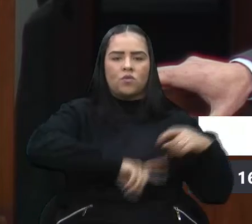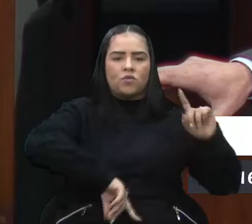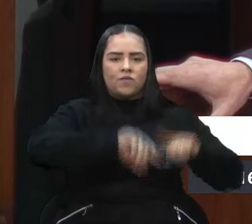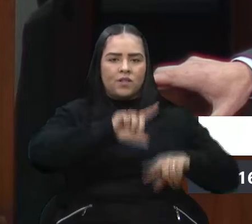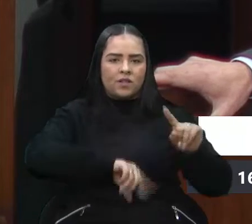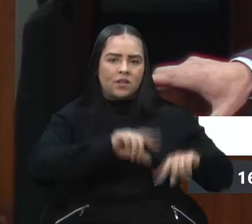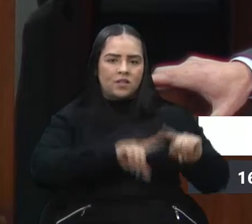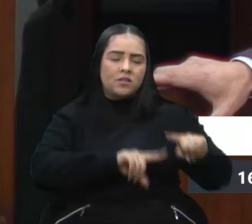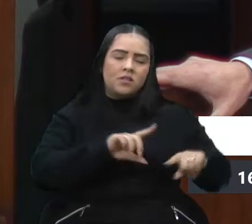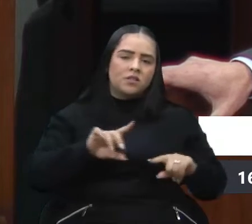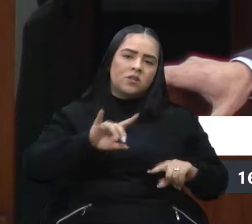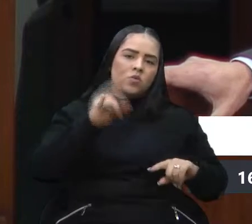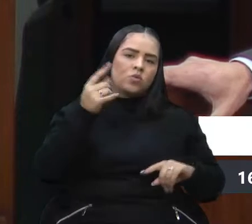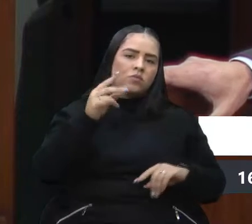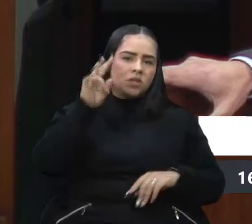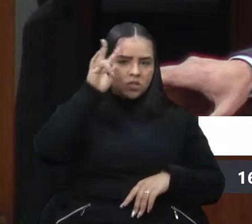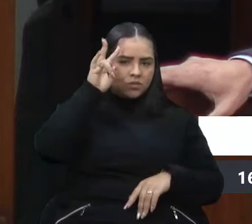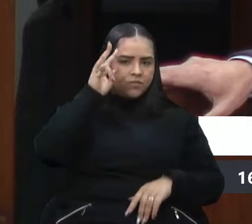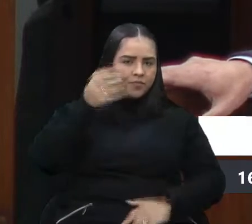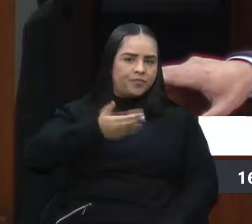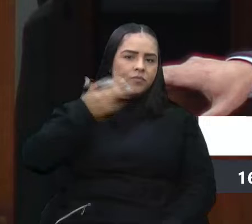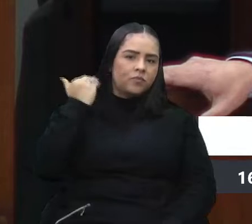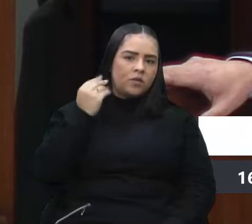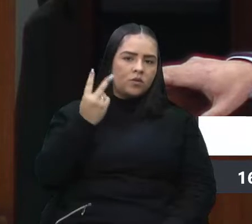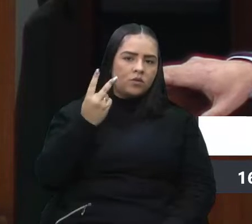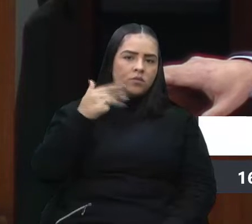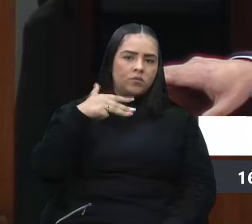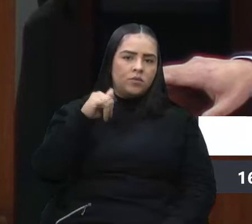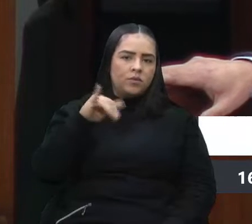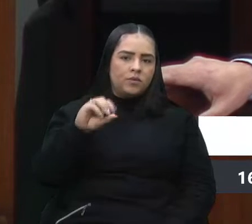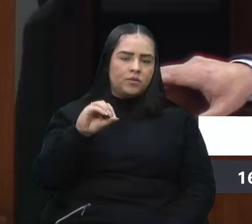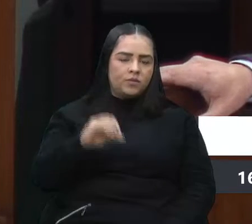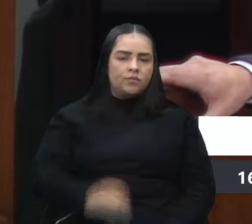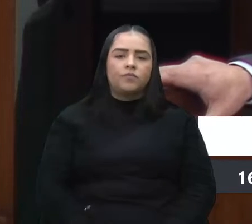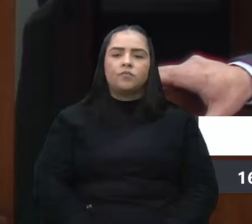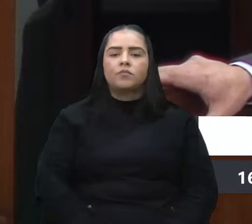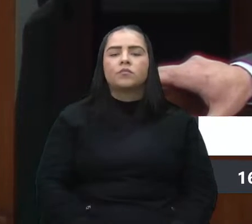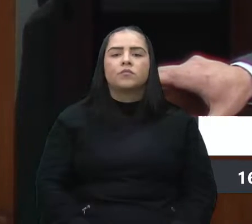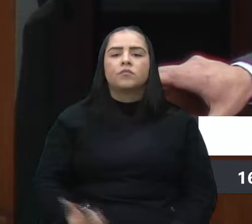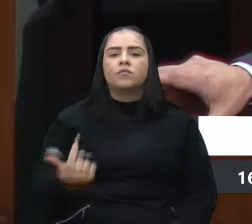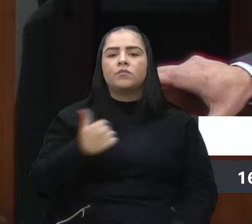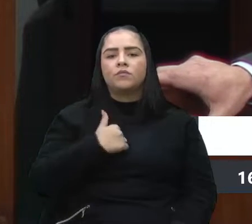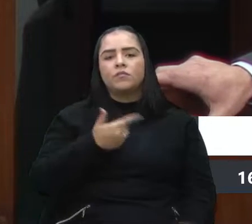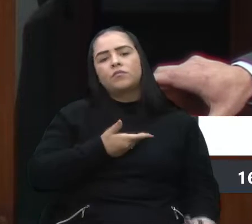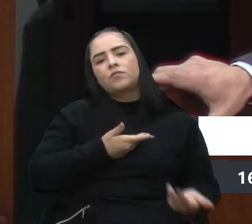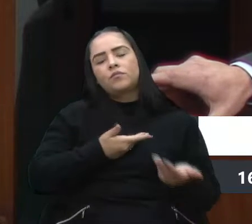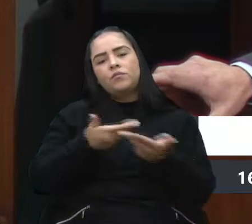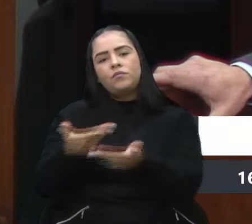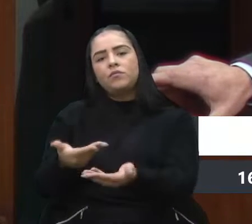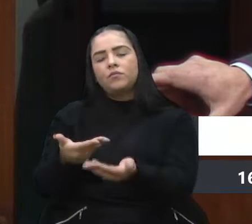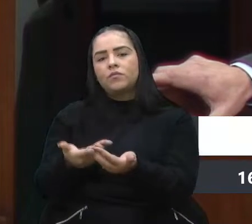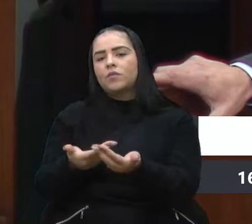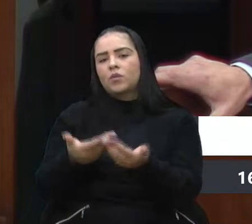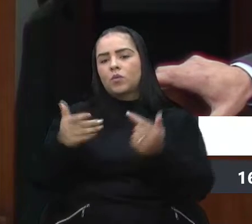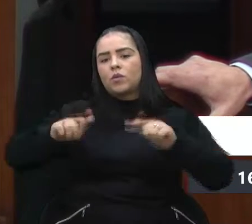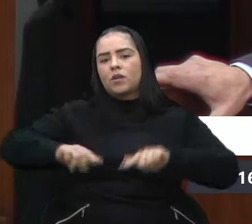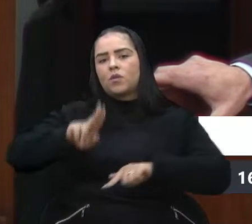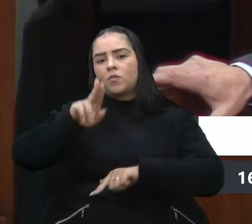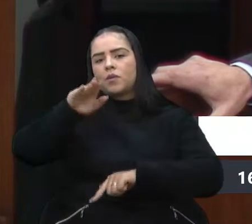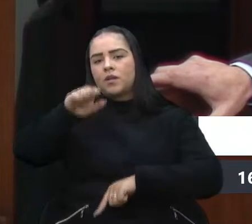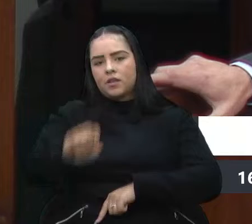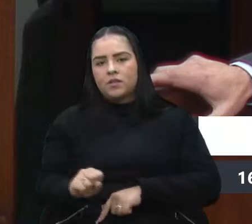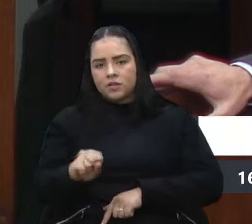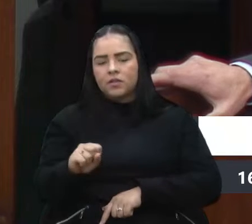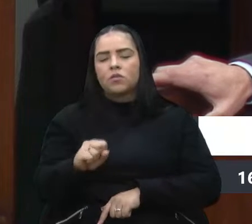nesta última segunda-feira, 2 de maio. Estive visitando a Unidade Básica de Saúde